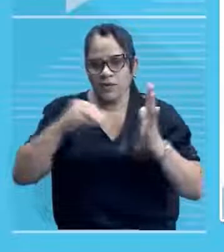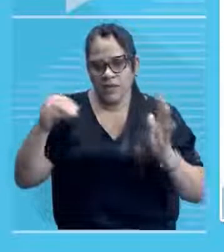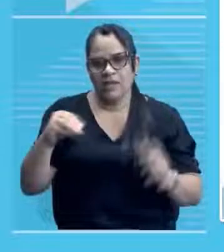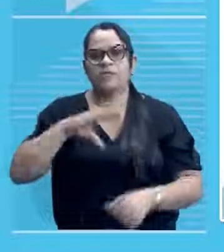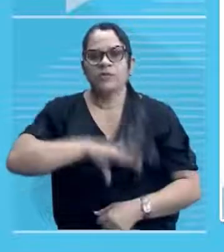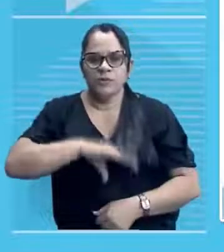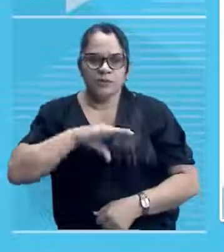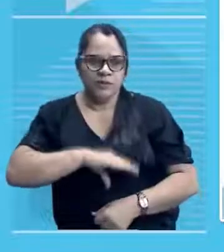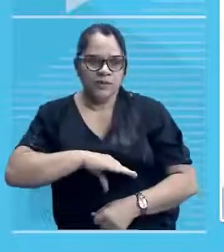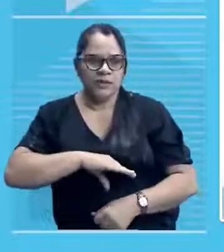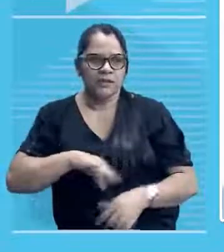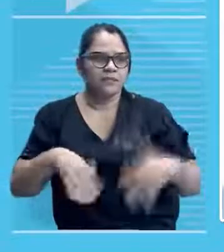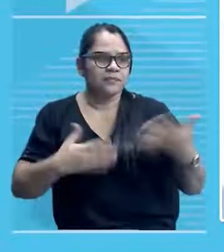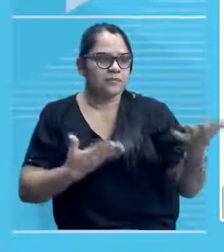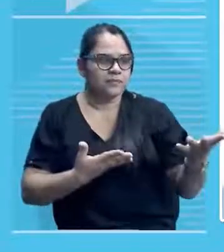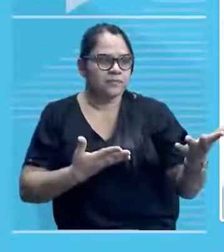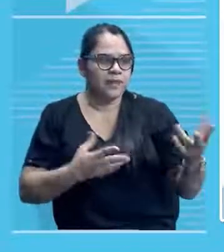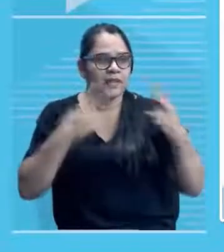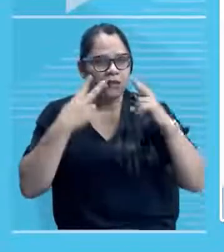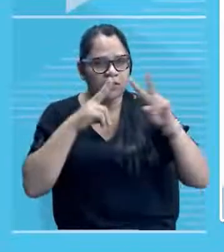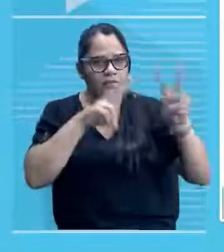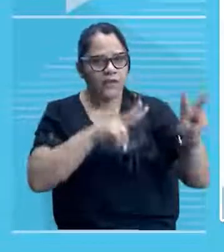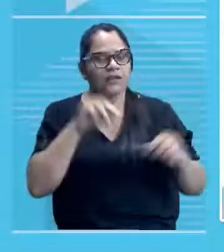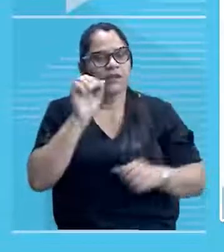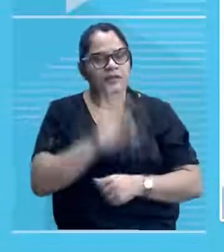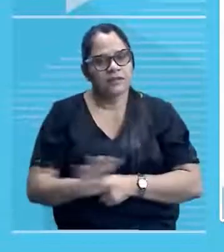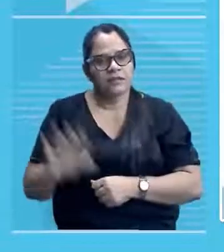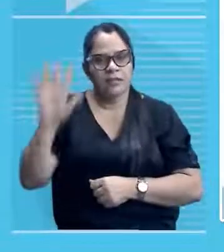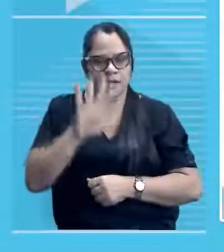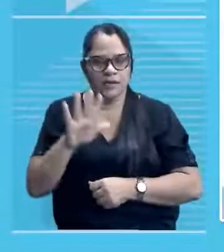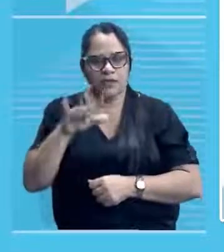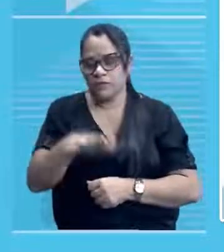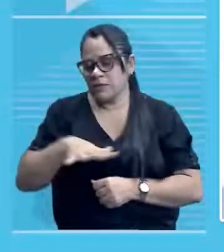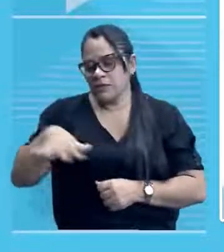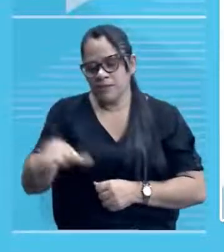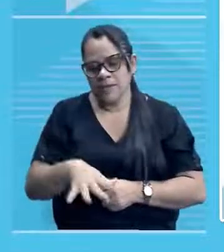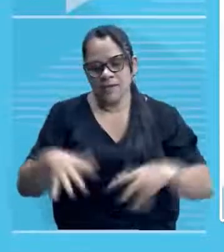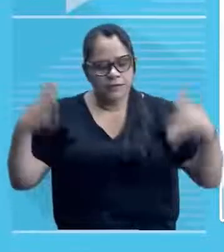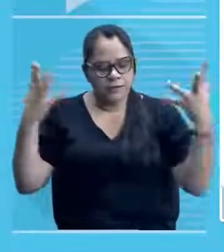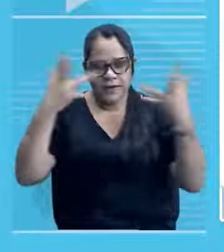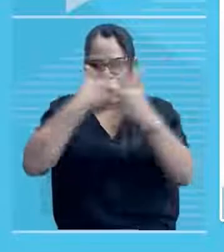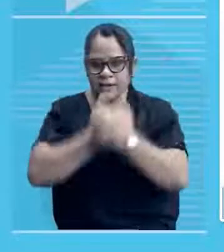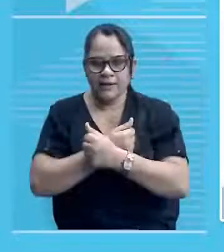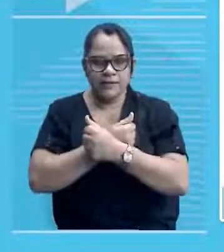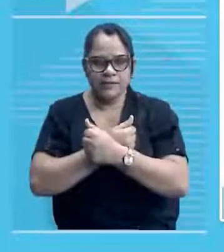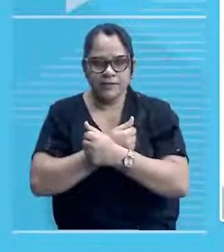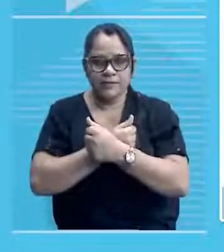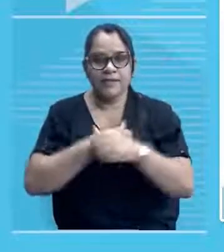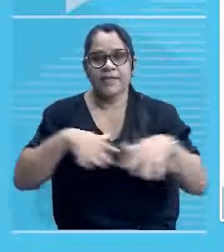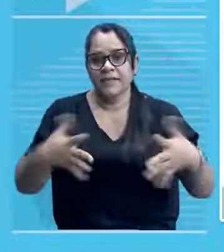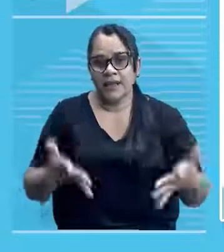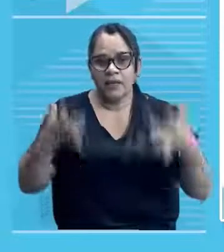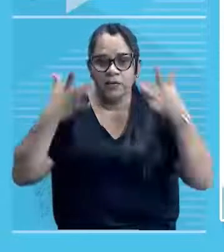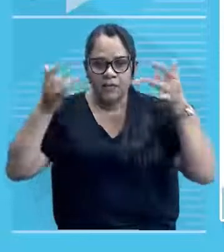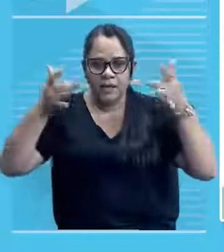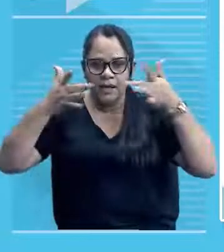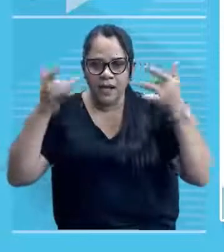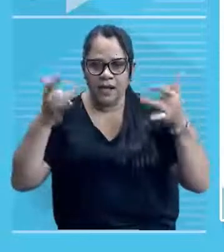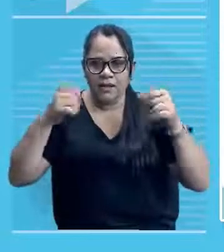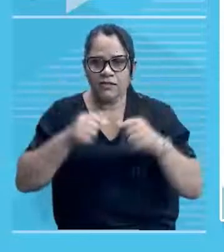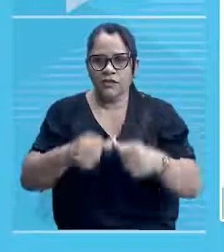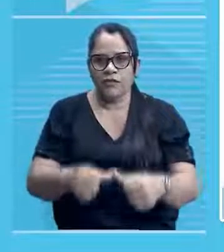Posteriormente, nós vamos ver a imagem e vocês vão observar como é um espaço muito bonito. E aí, galera, esse teatro, tá? Ele foi